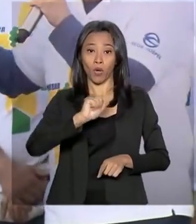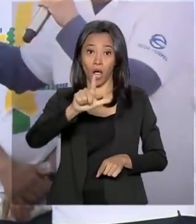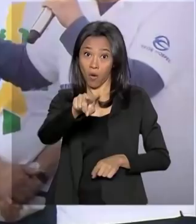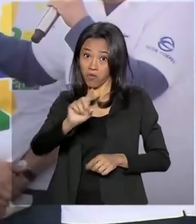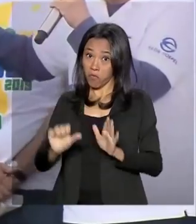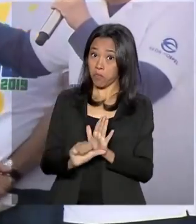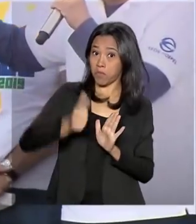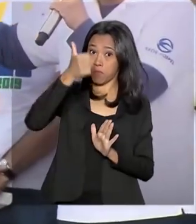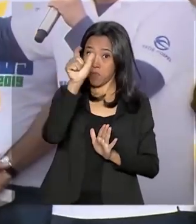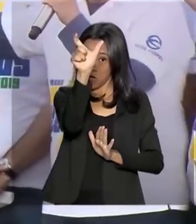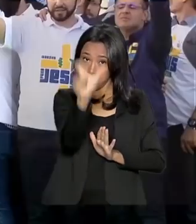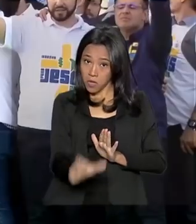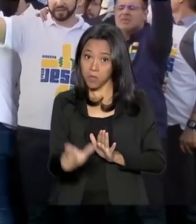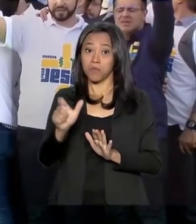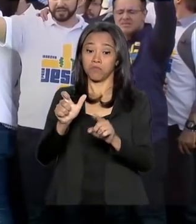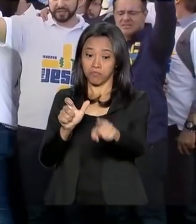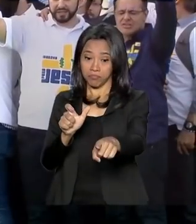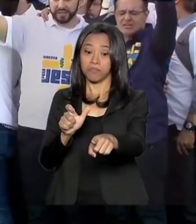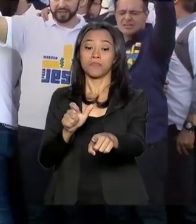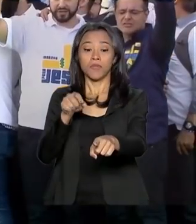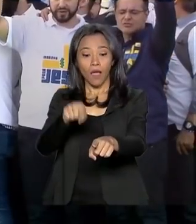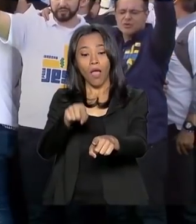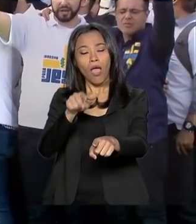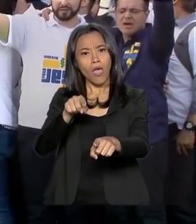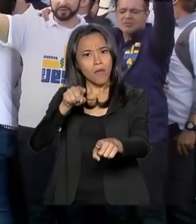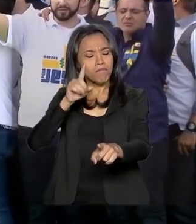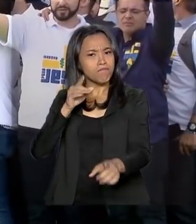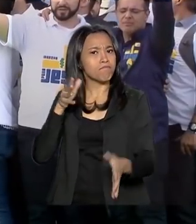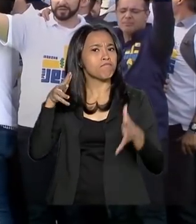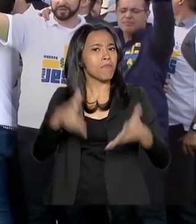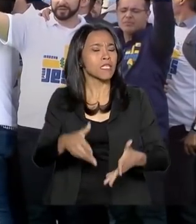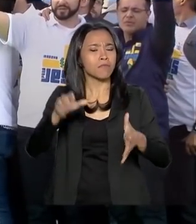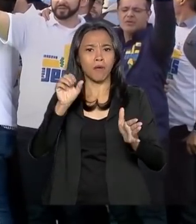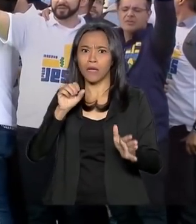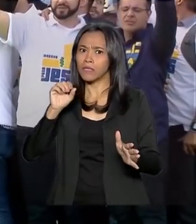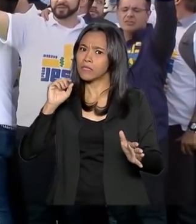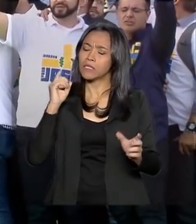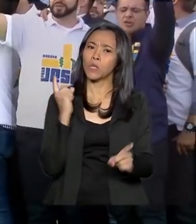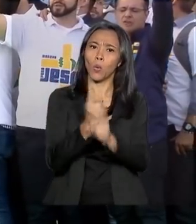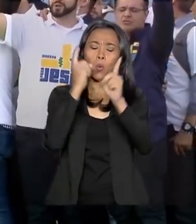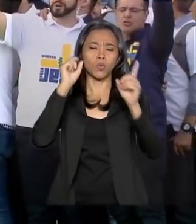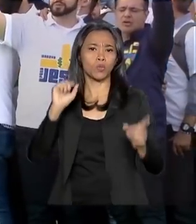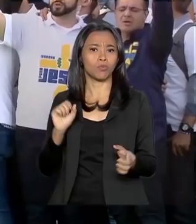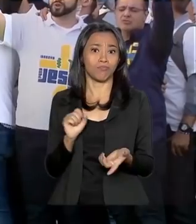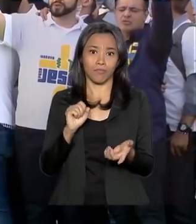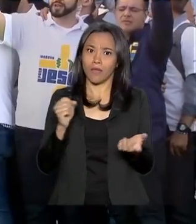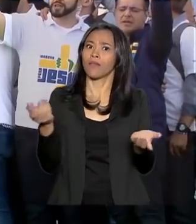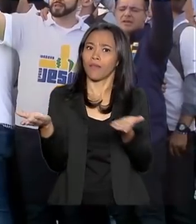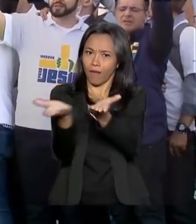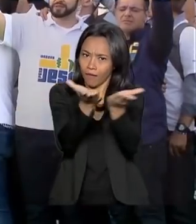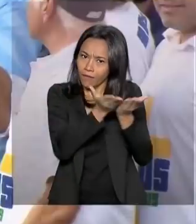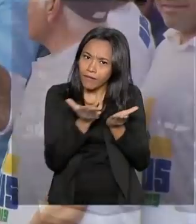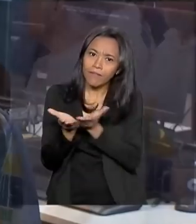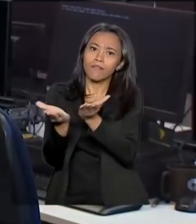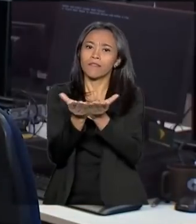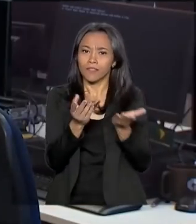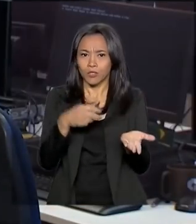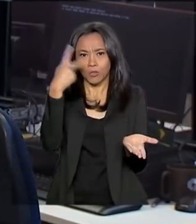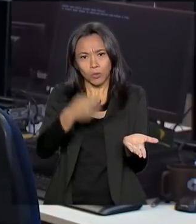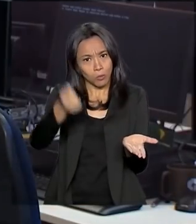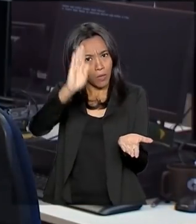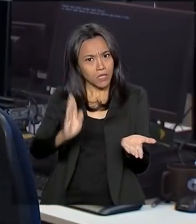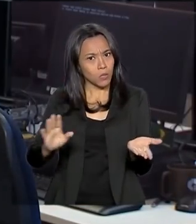Palácio do Planalto a passar neste, que é o maior evento evangélico do Brasil. Hoje, o presidente deve se